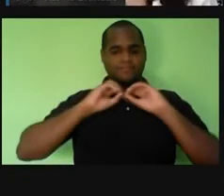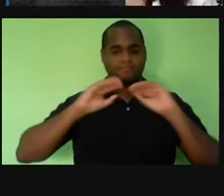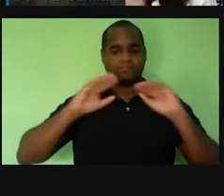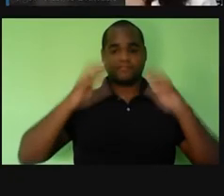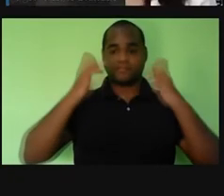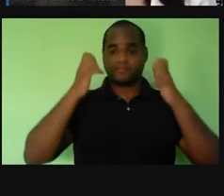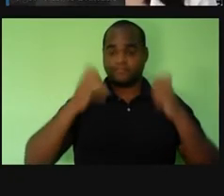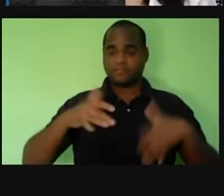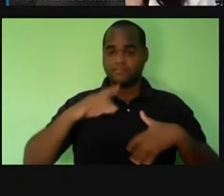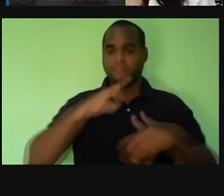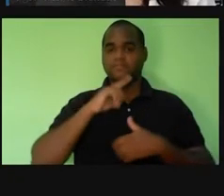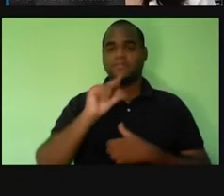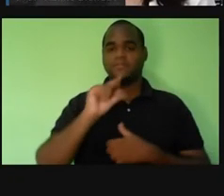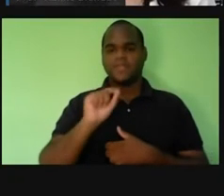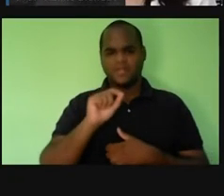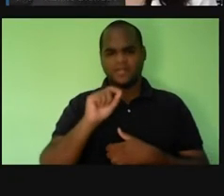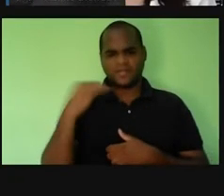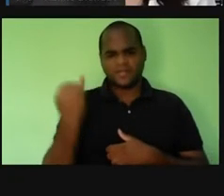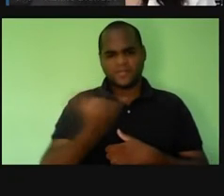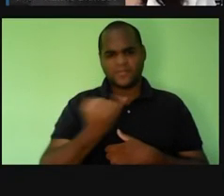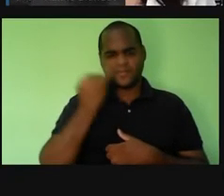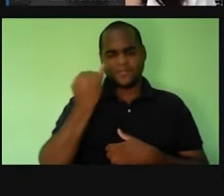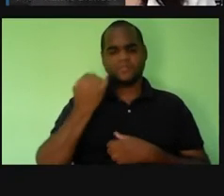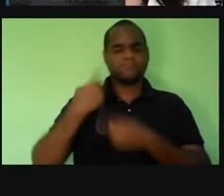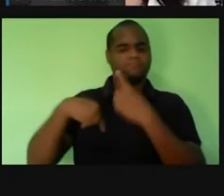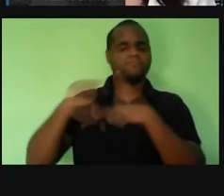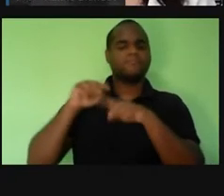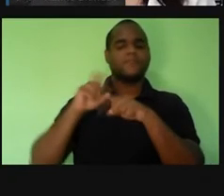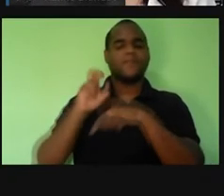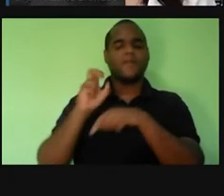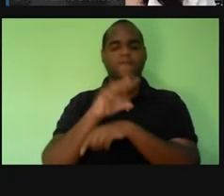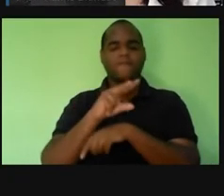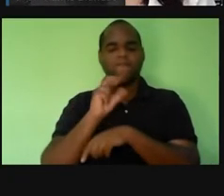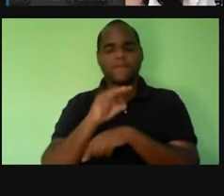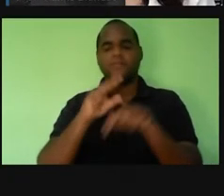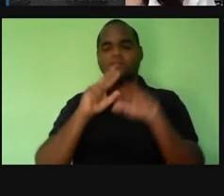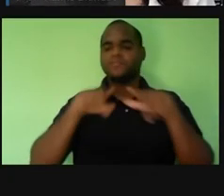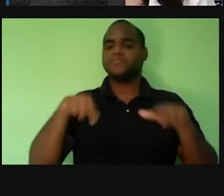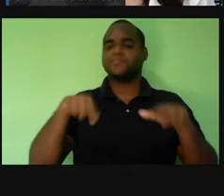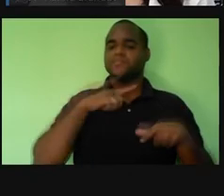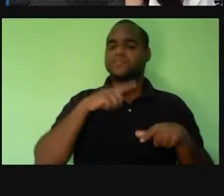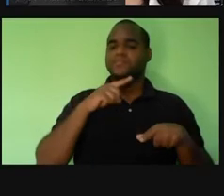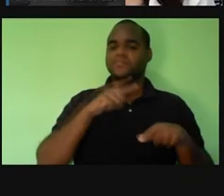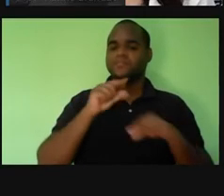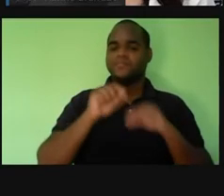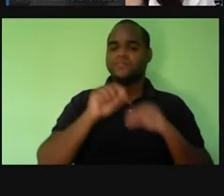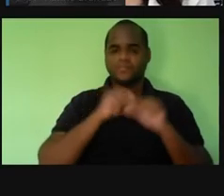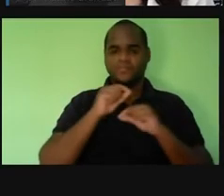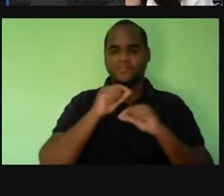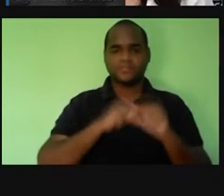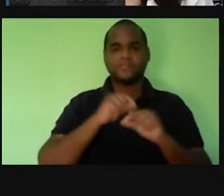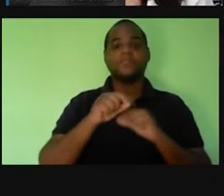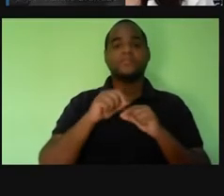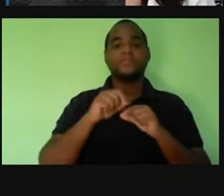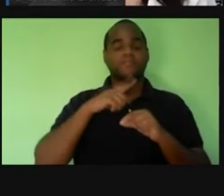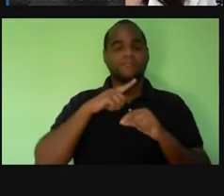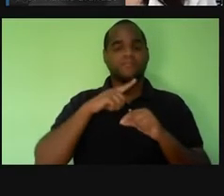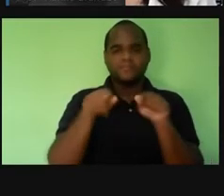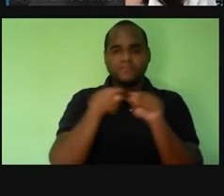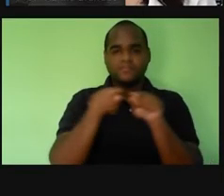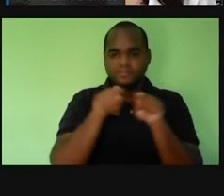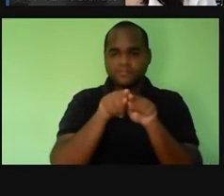importantes para a produção das vacinas, né? E o Instituto Soroterápico Federal, no Rio de Janeiro,